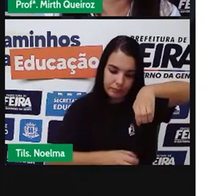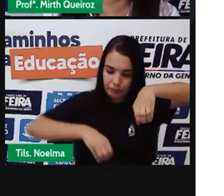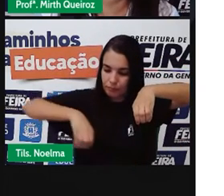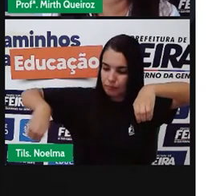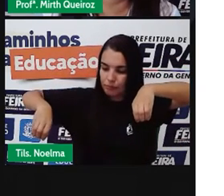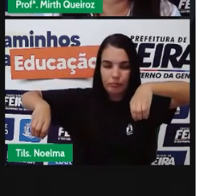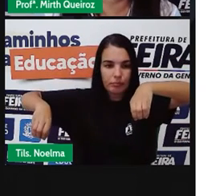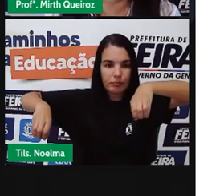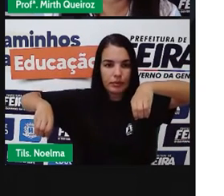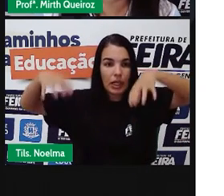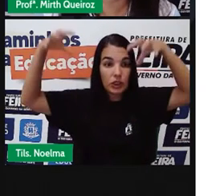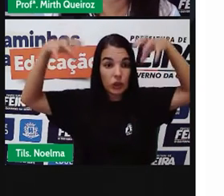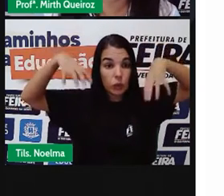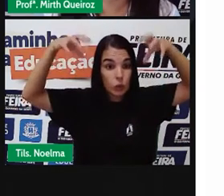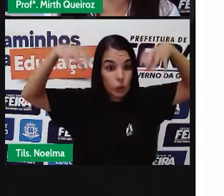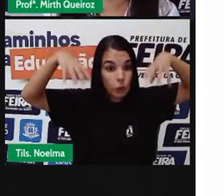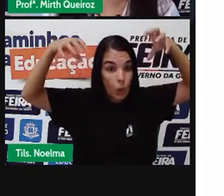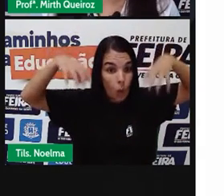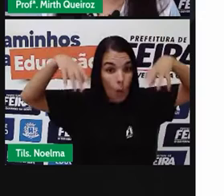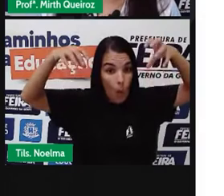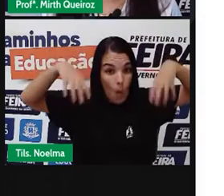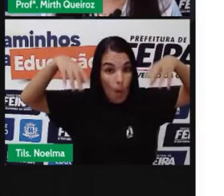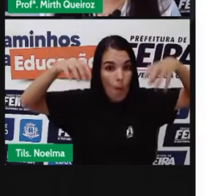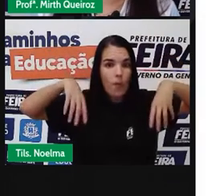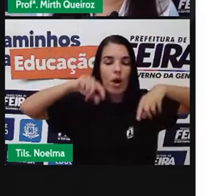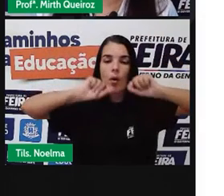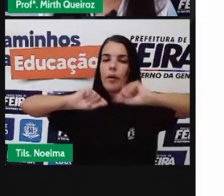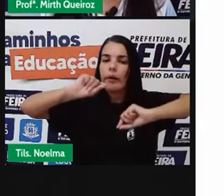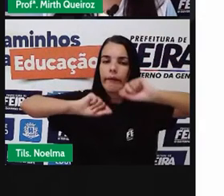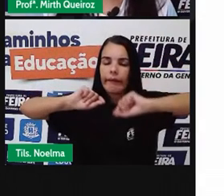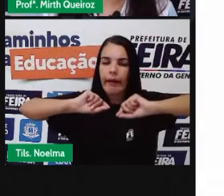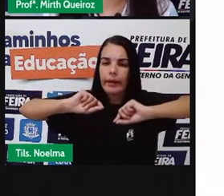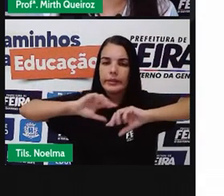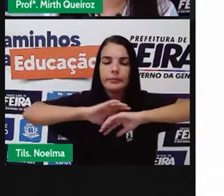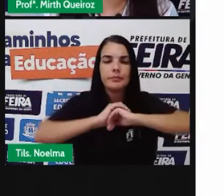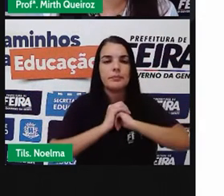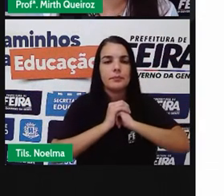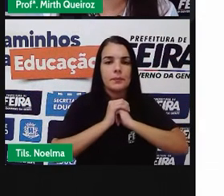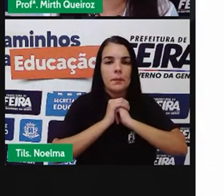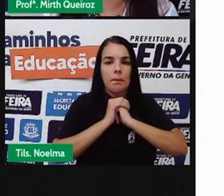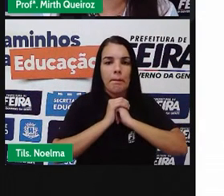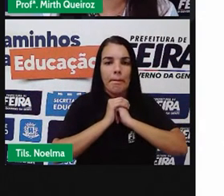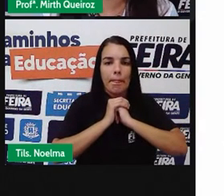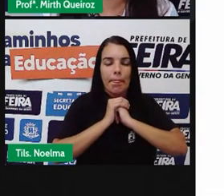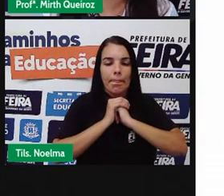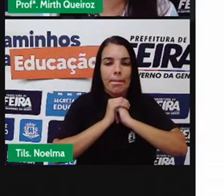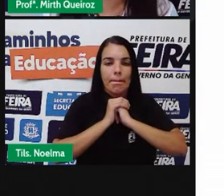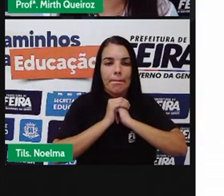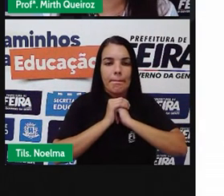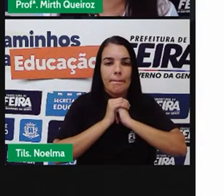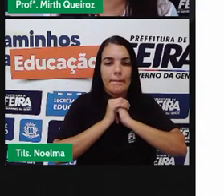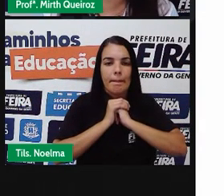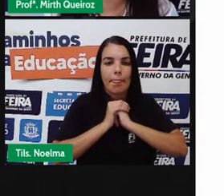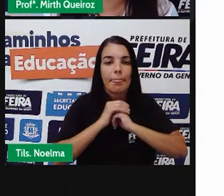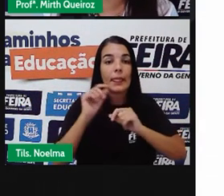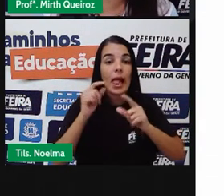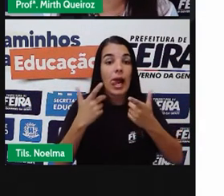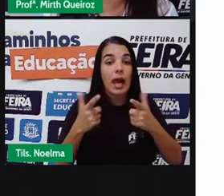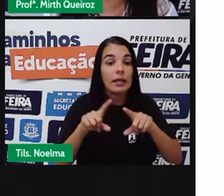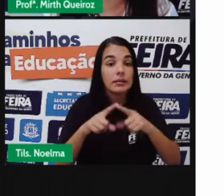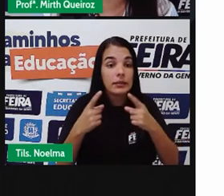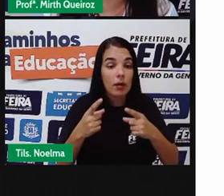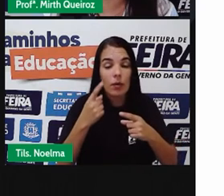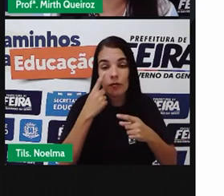vocês, já um pouquinho sobre isso, né? Essa drenagem e manejo das águas fluviais urbanas seriam os